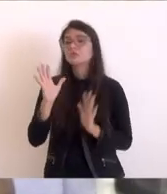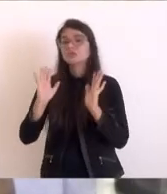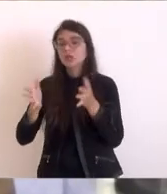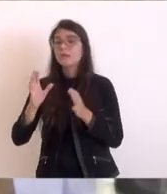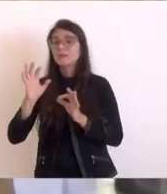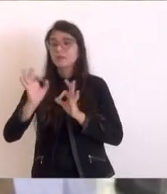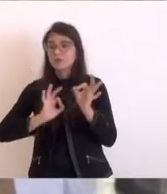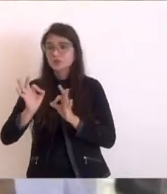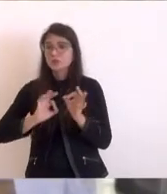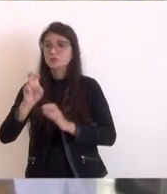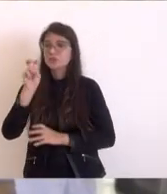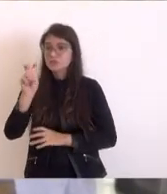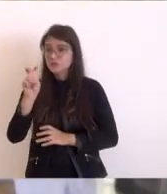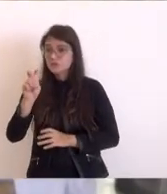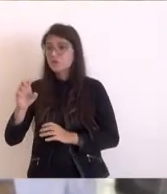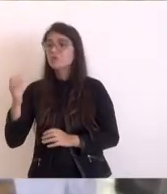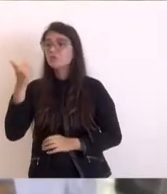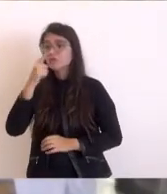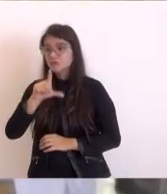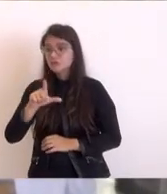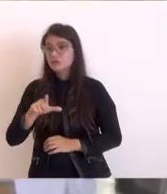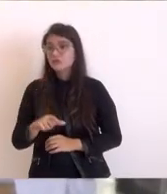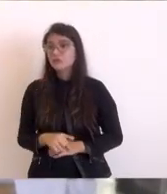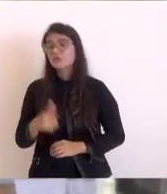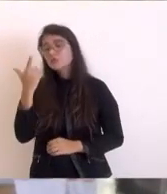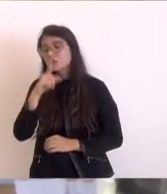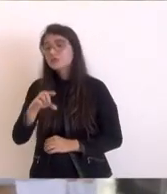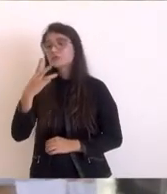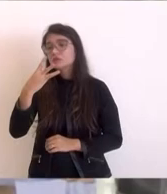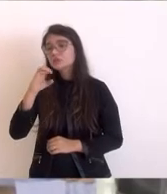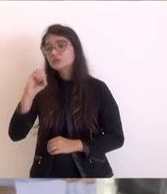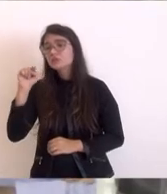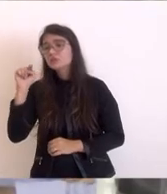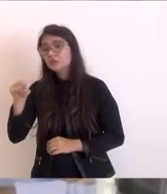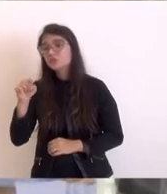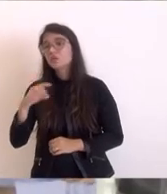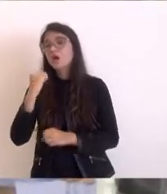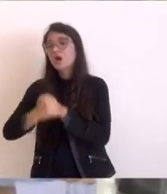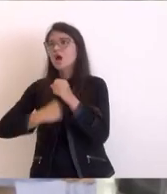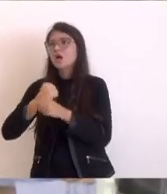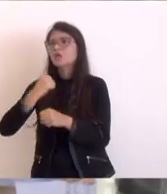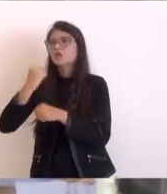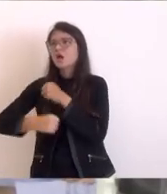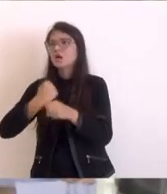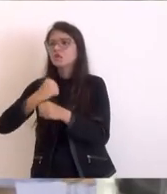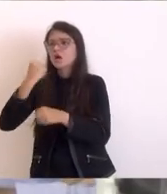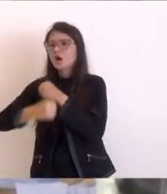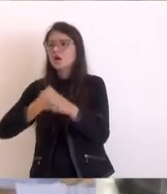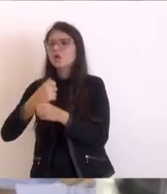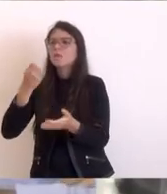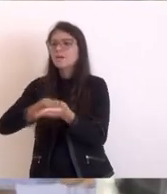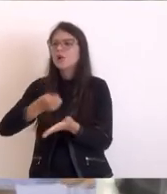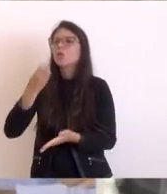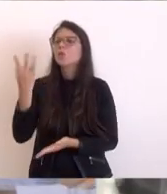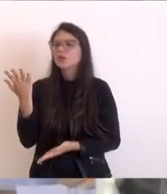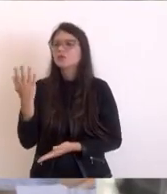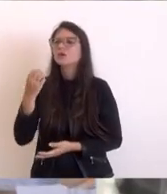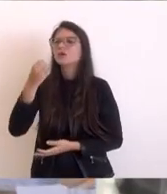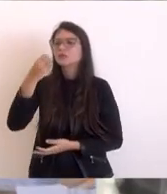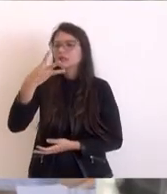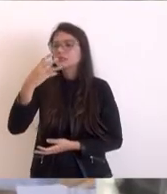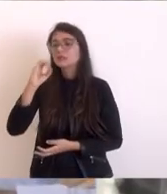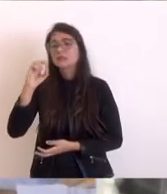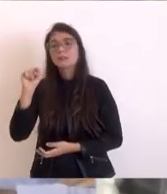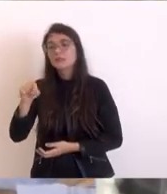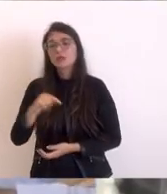projetos lá e pagamos na ministraria 30 mil por mês, por mês não, ano, 30 mil, 29 mil e poucos por ano. E realmente o município sempre